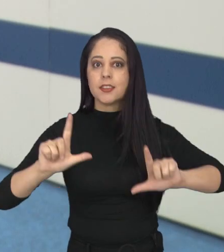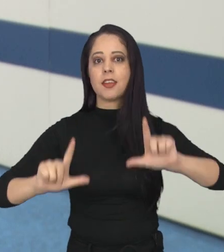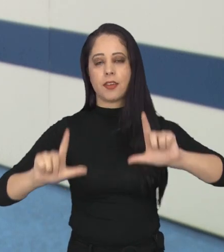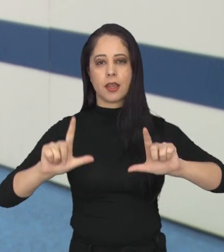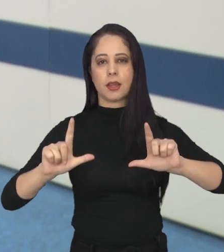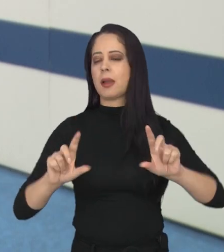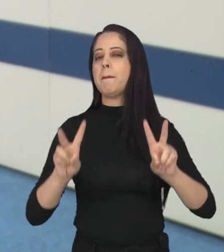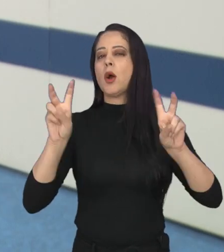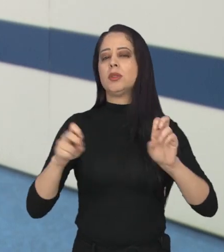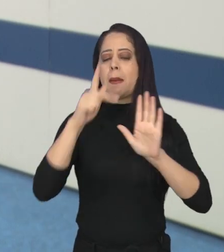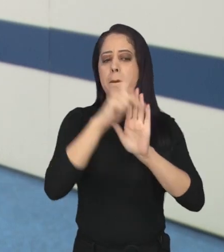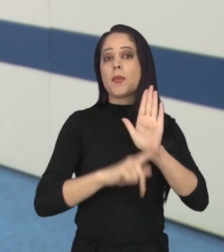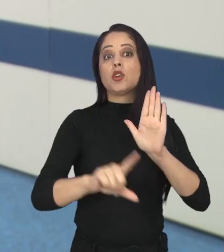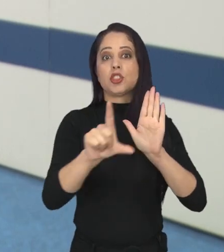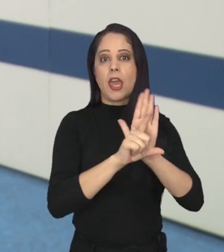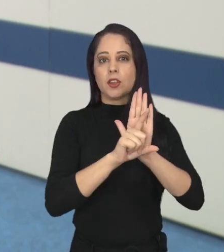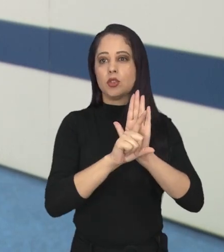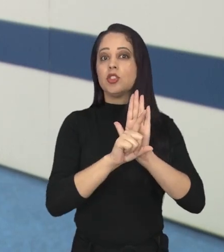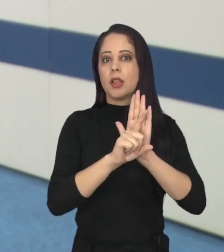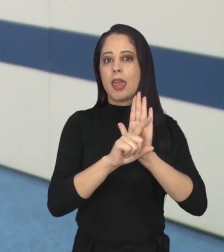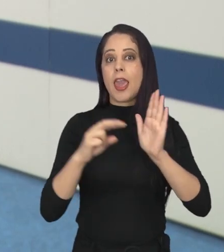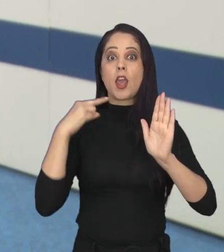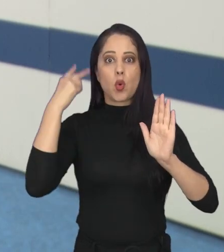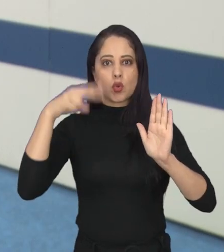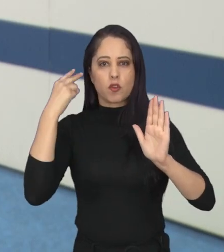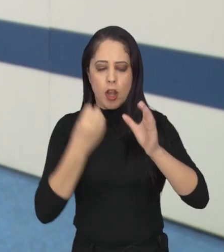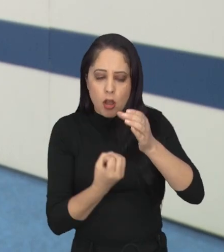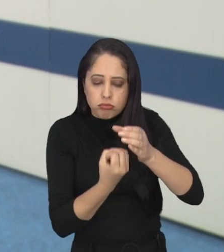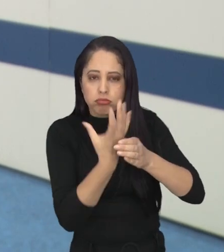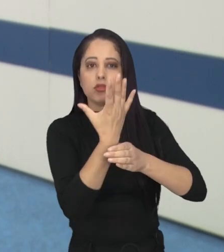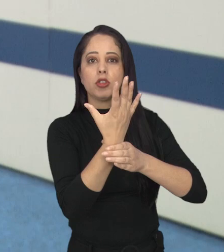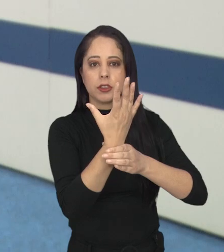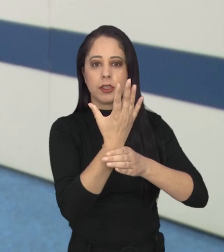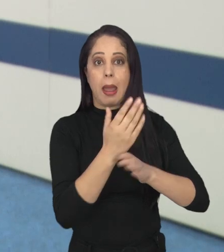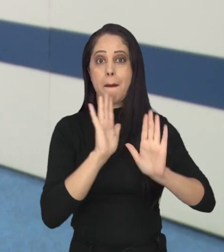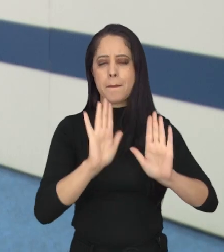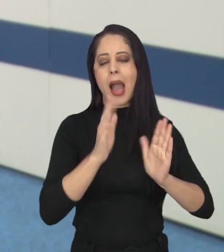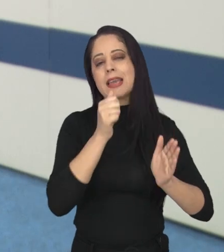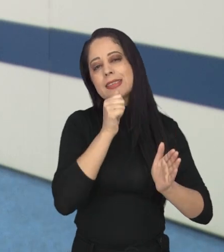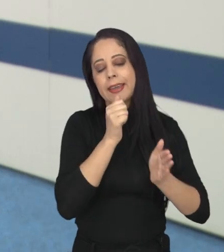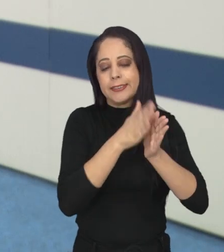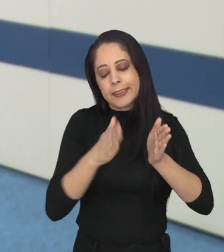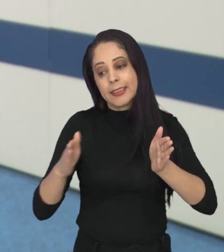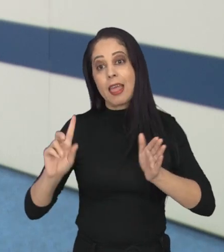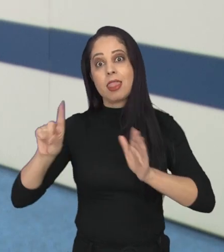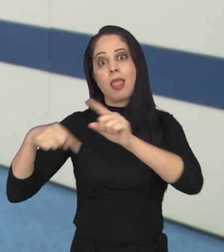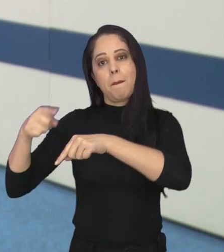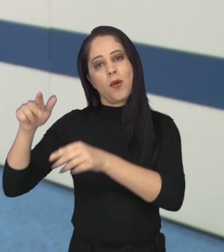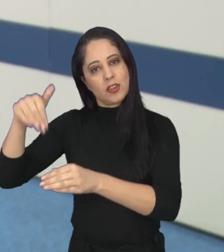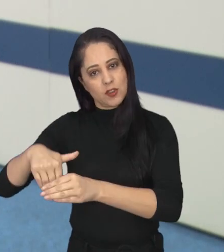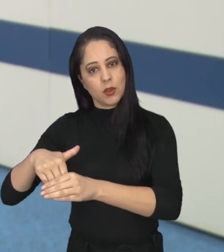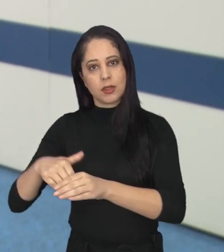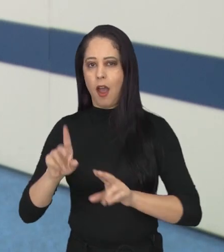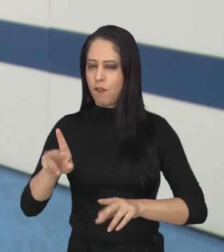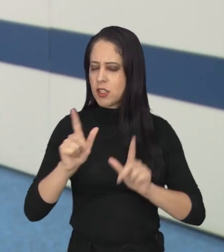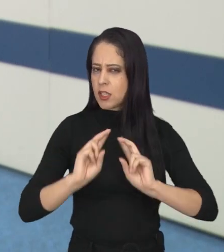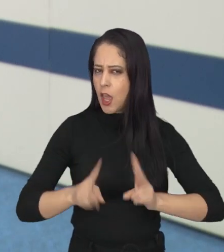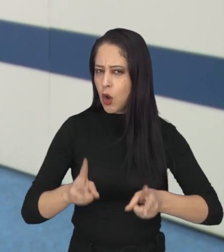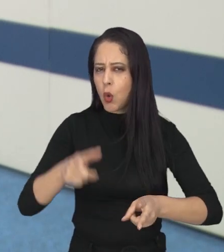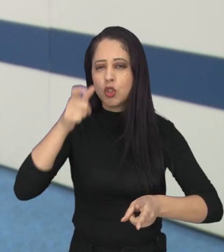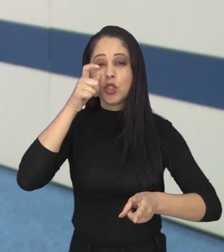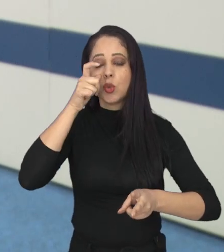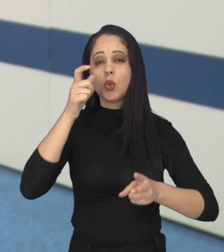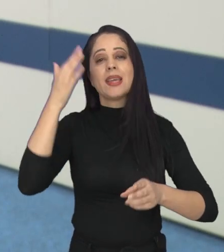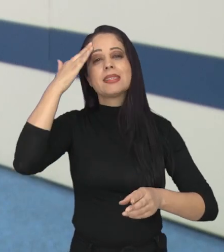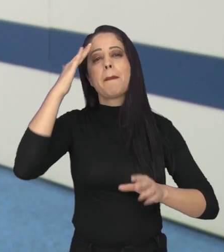sobre os projetos de lei dos vereadores que estão em tramitação no Legislativo. Então, continue com a gente para saber quais são essas